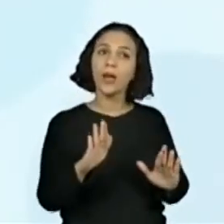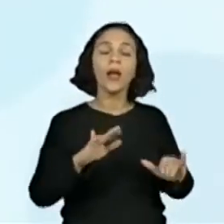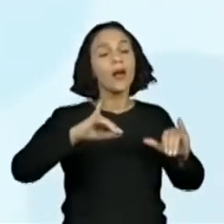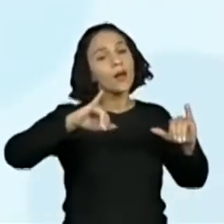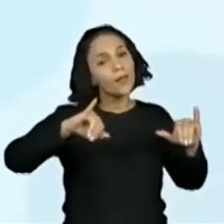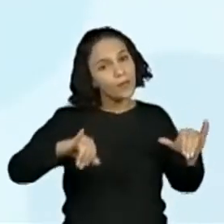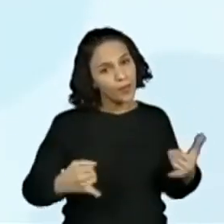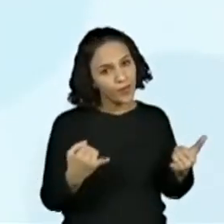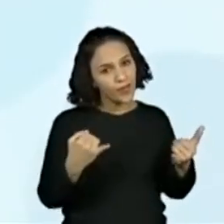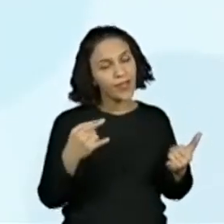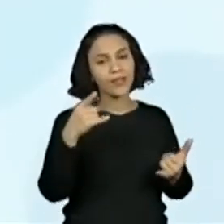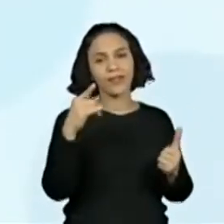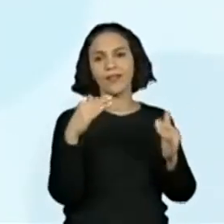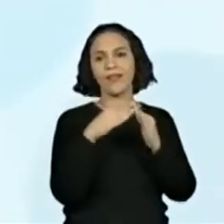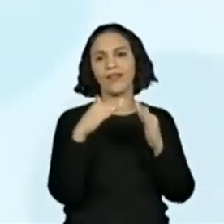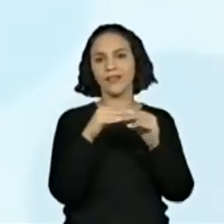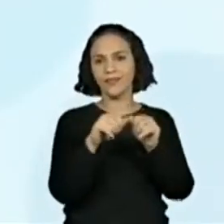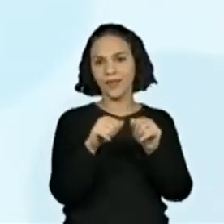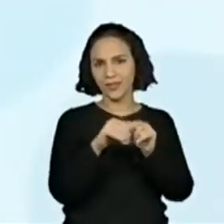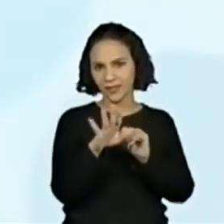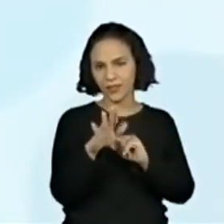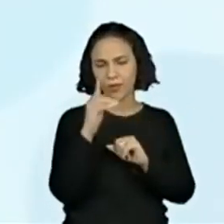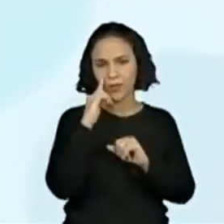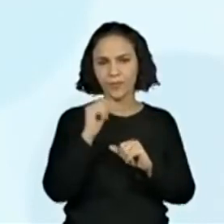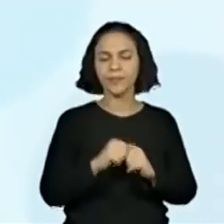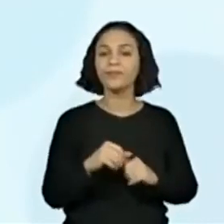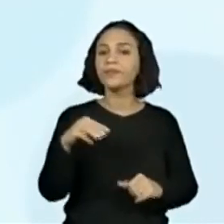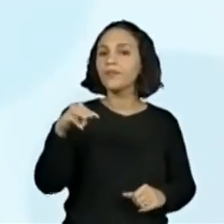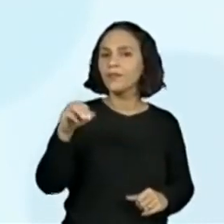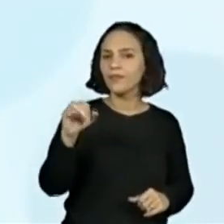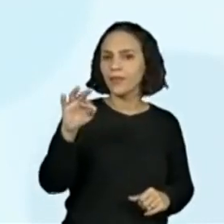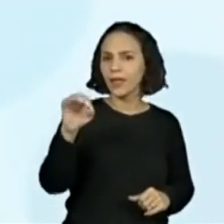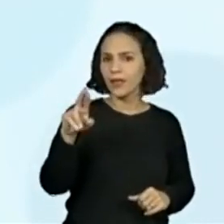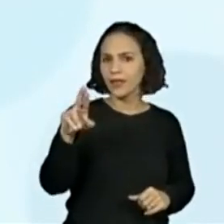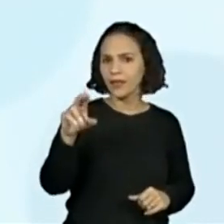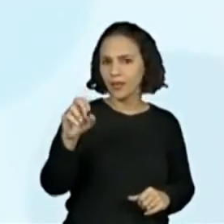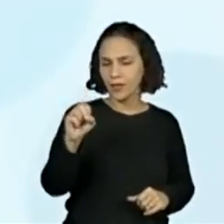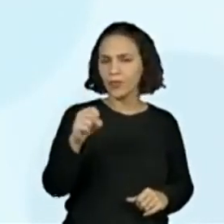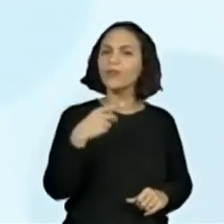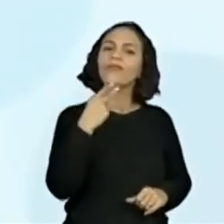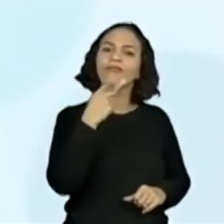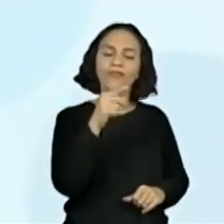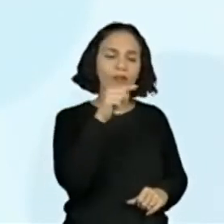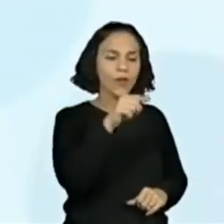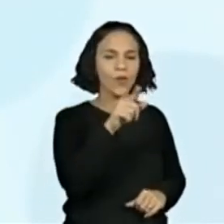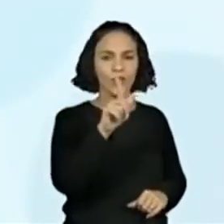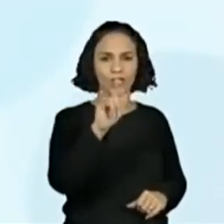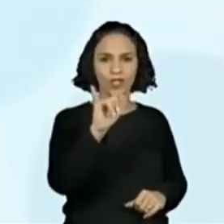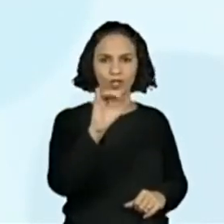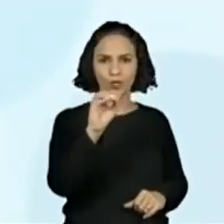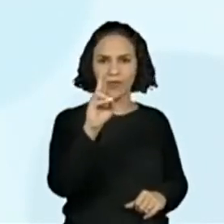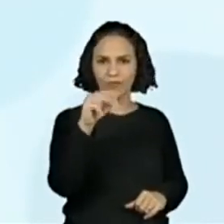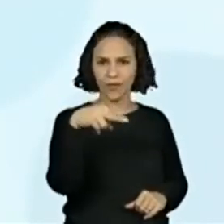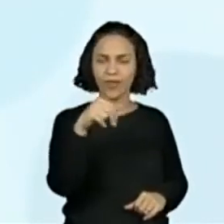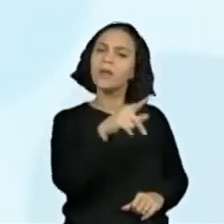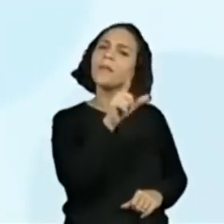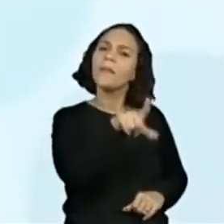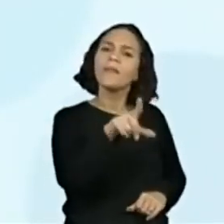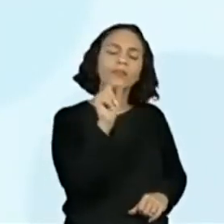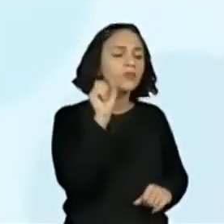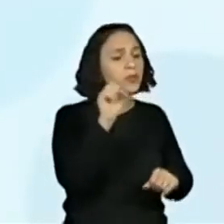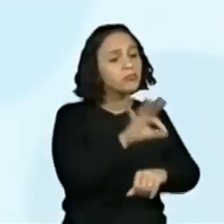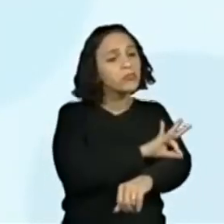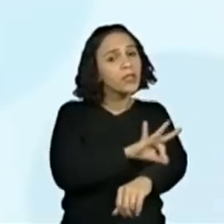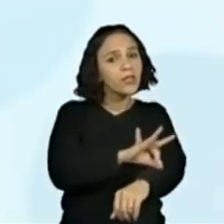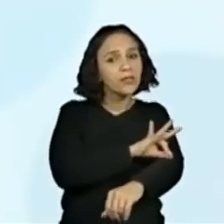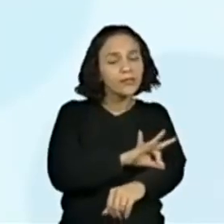fazerem como uma atividade de casa, certo? Então, Mateus propôs a Giovana que ela utilizasse um instrumento de medida de comprimento, como a